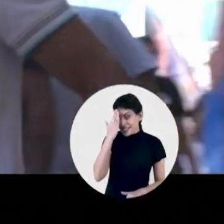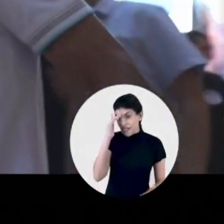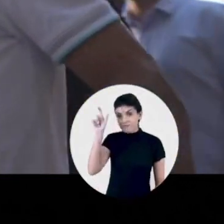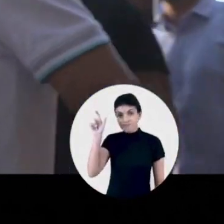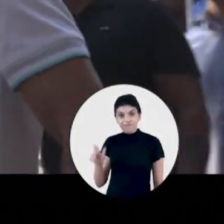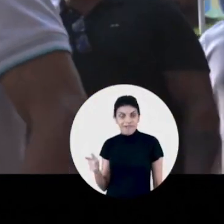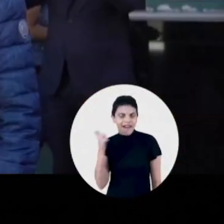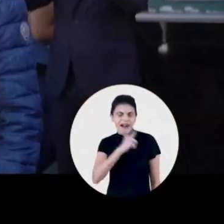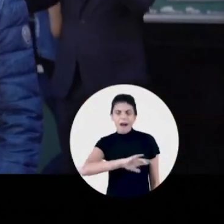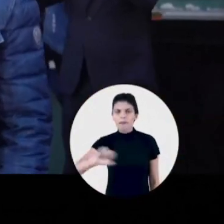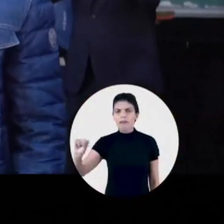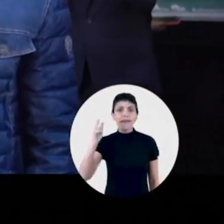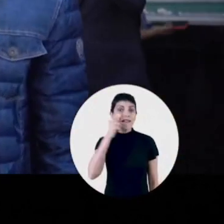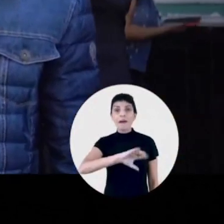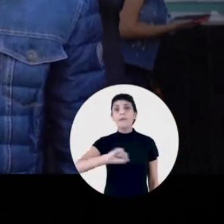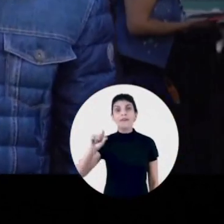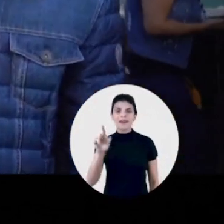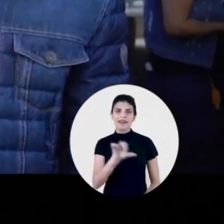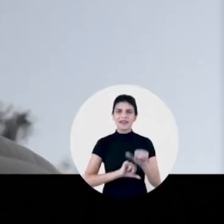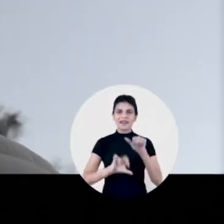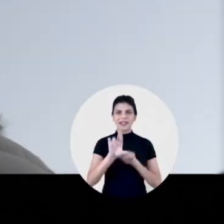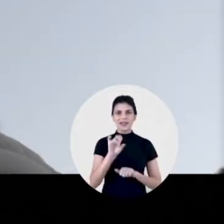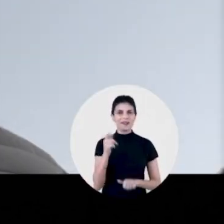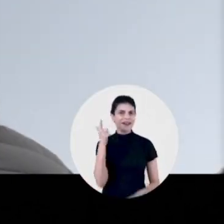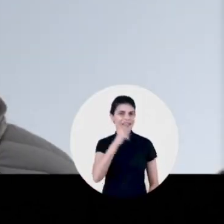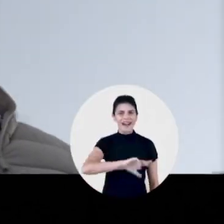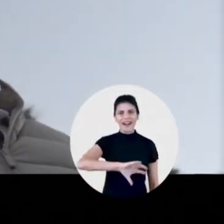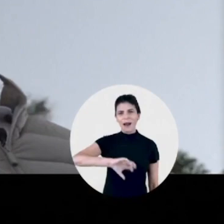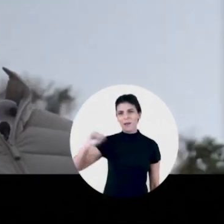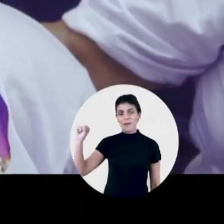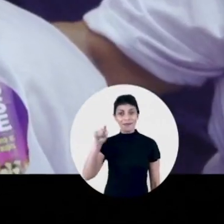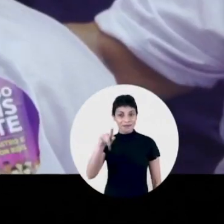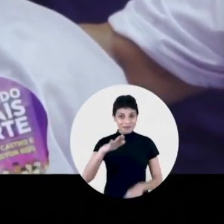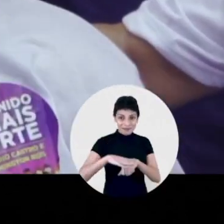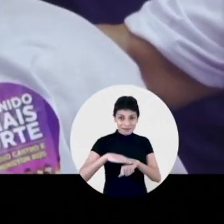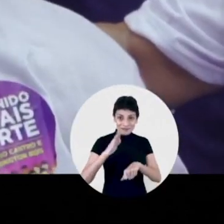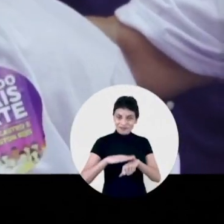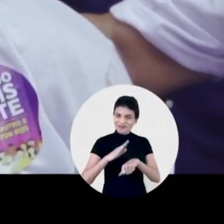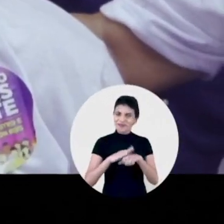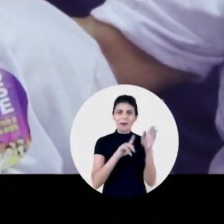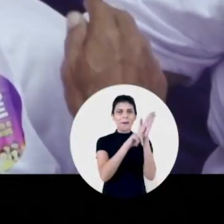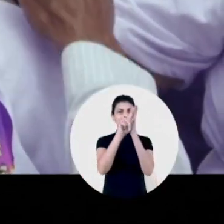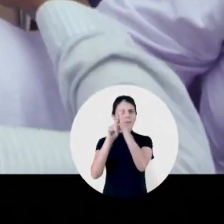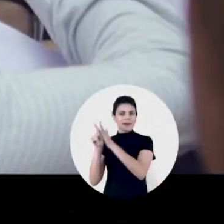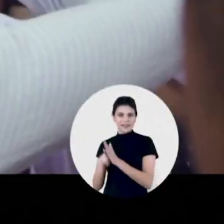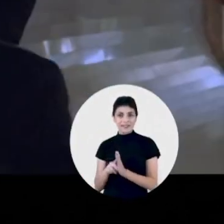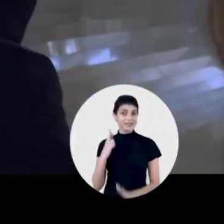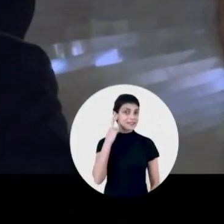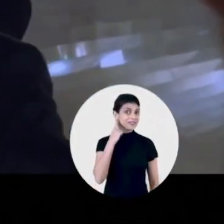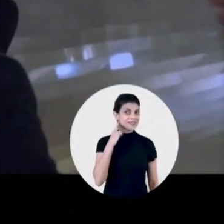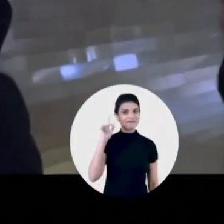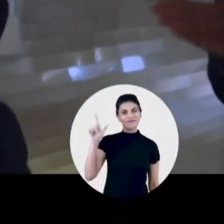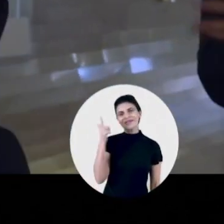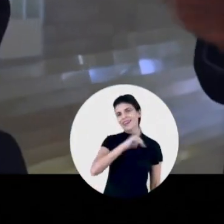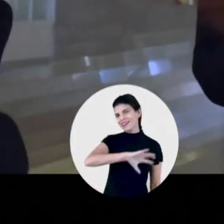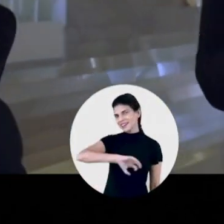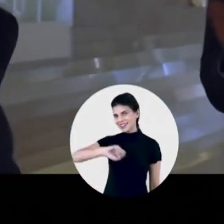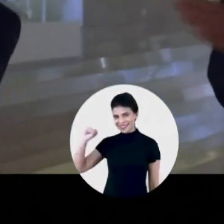você sabe, quando Romário vence, quem ganha é o Rio. O campeão é você. Em todas as pesquisas, Romário